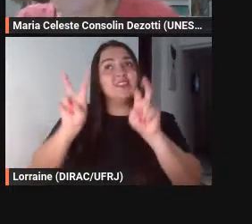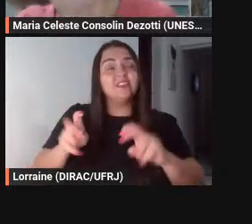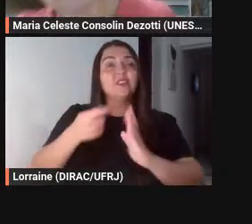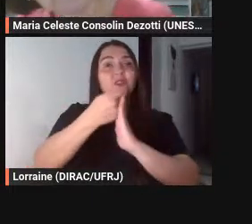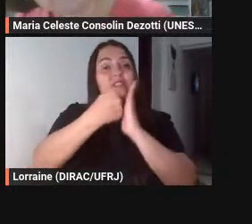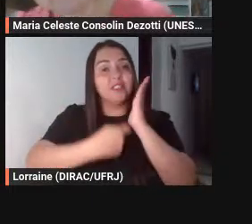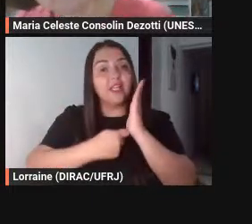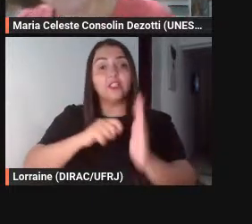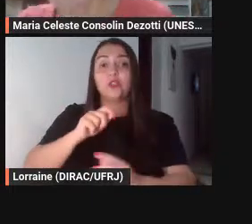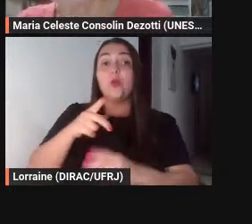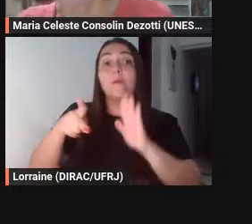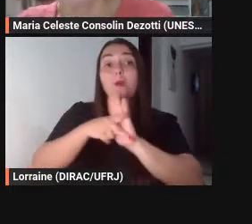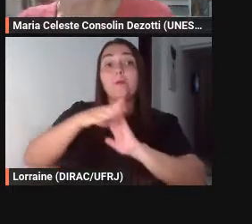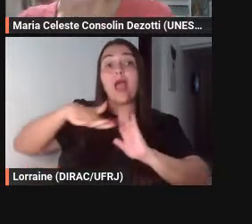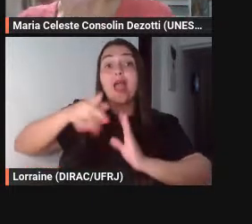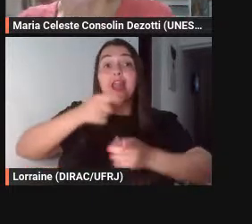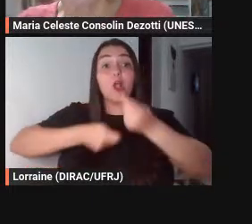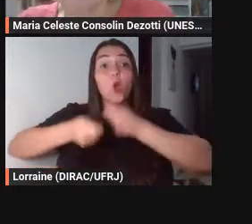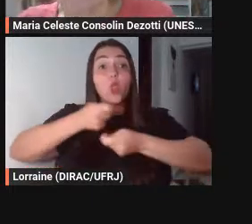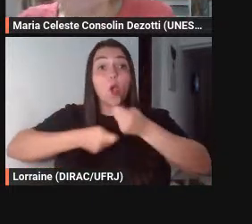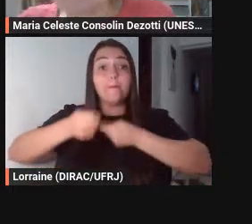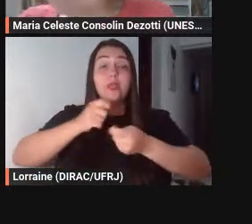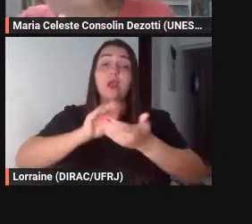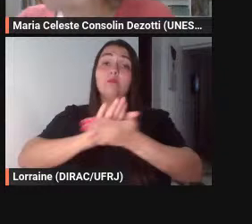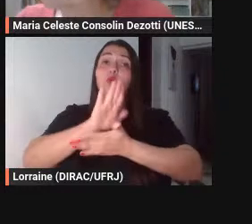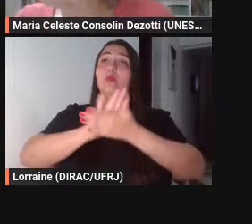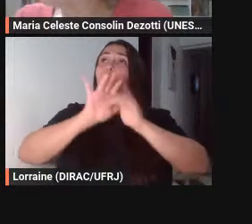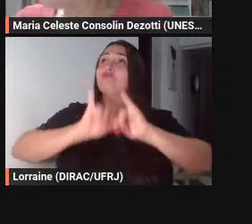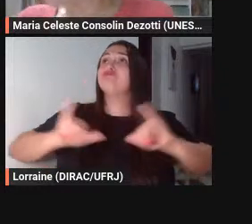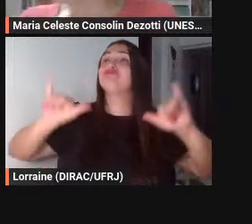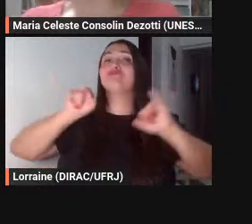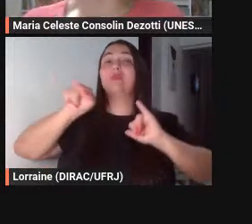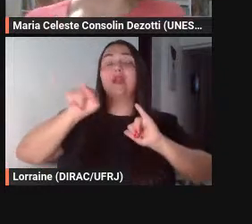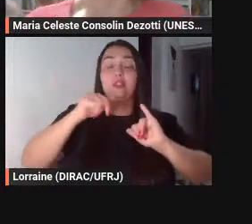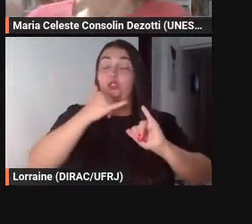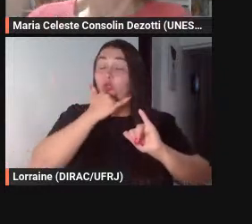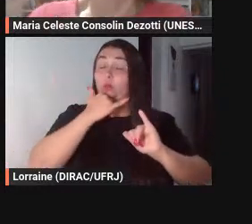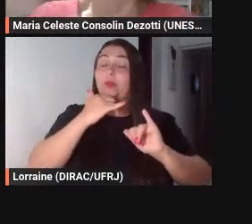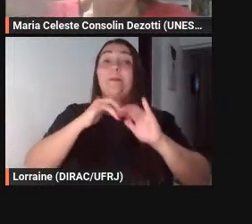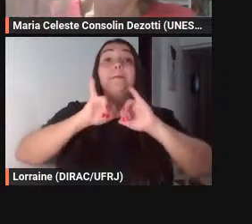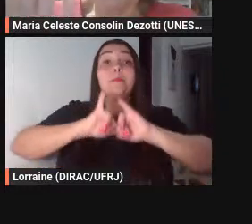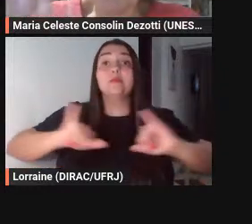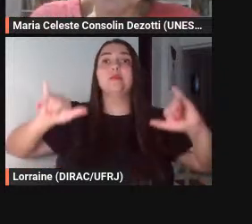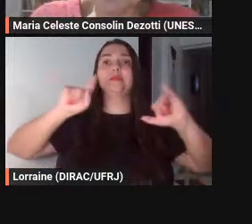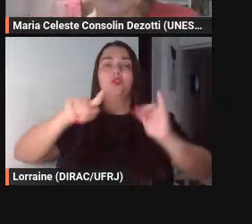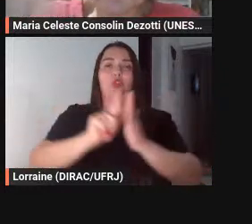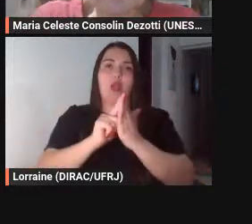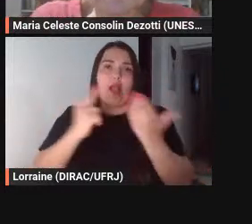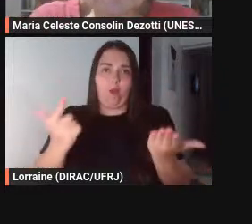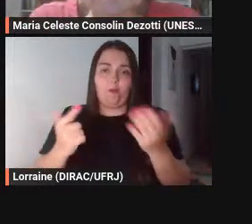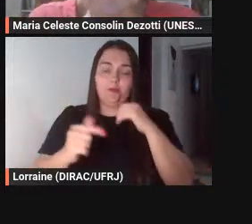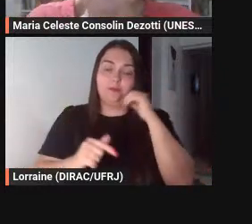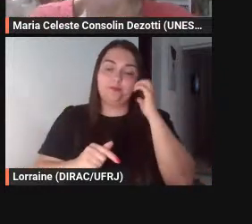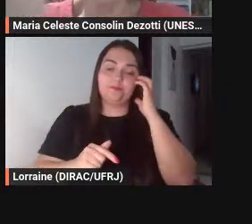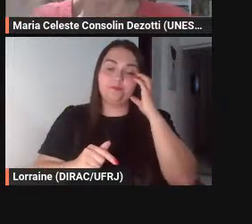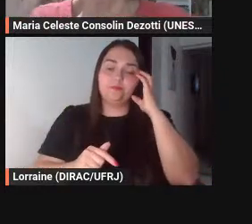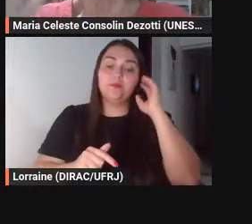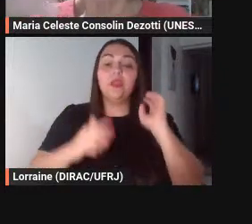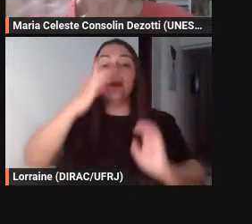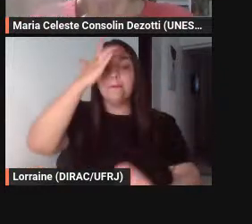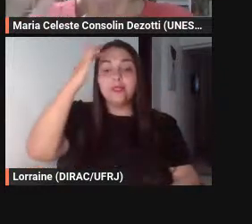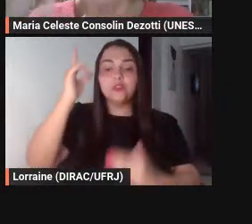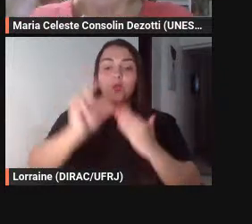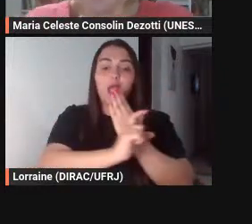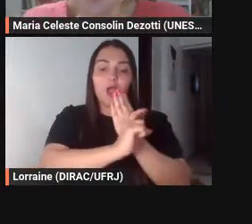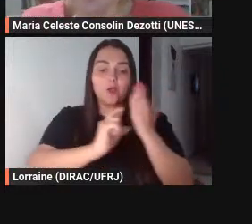economia publicados em jornal e o autor desses textos